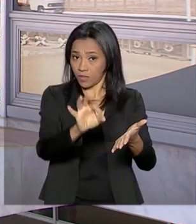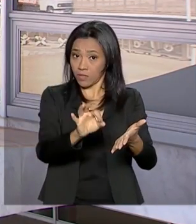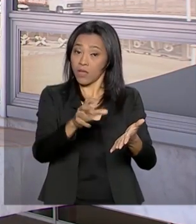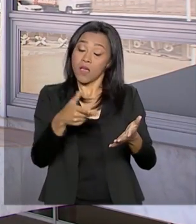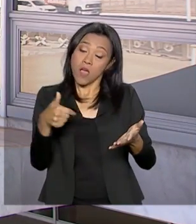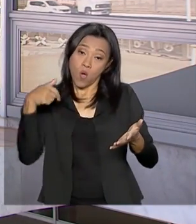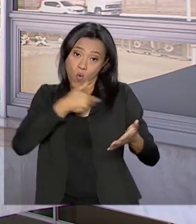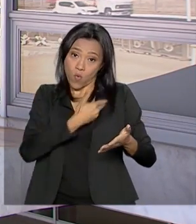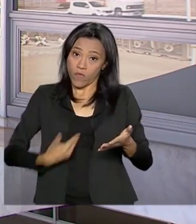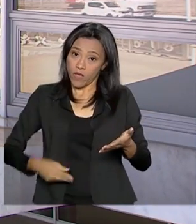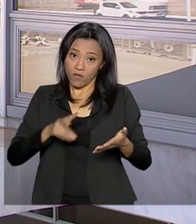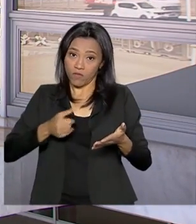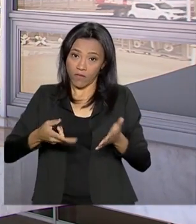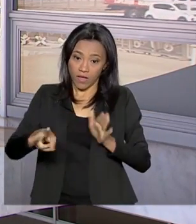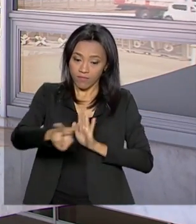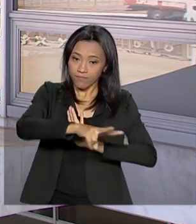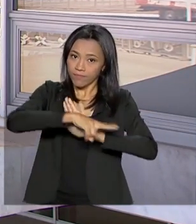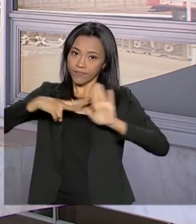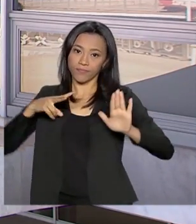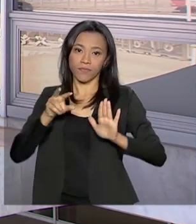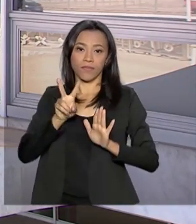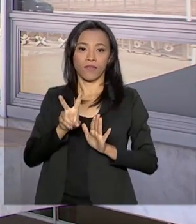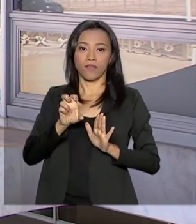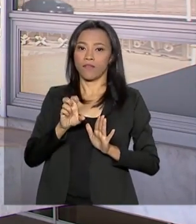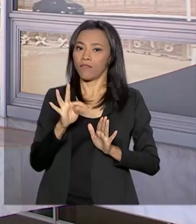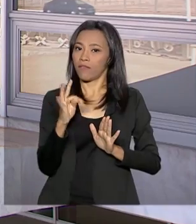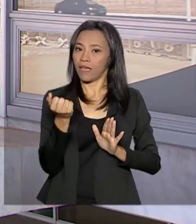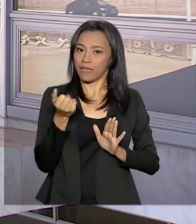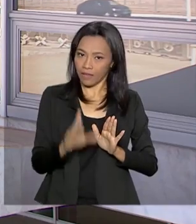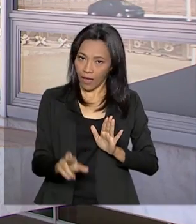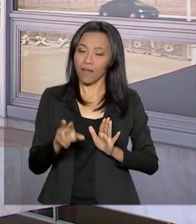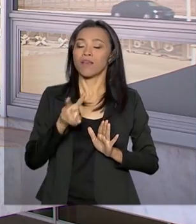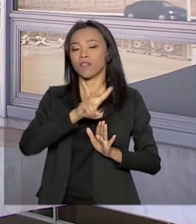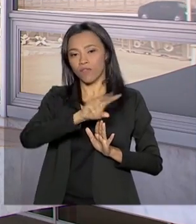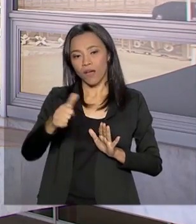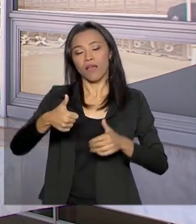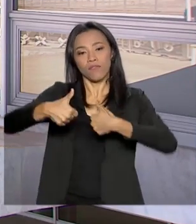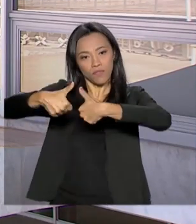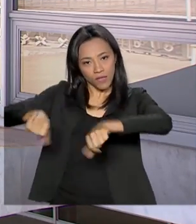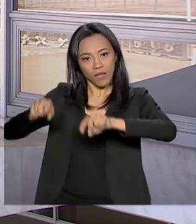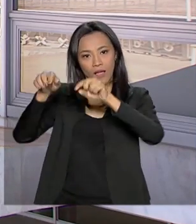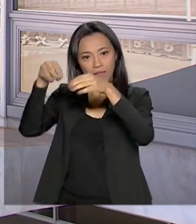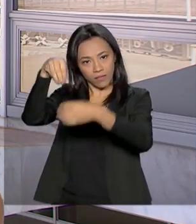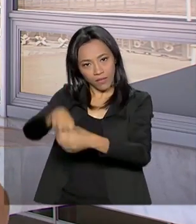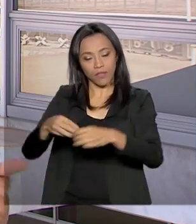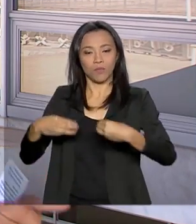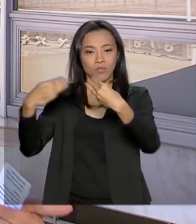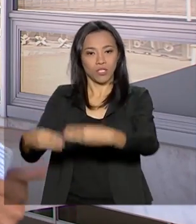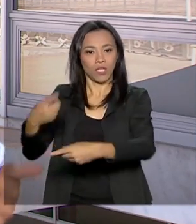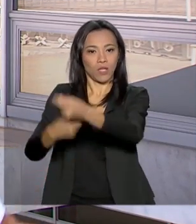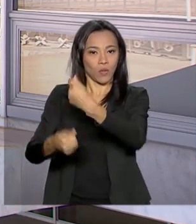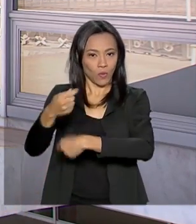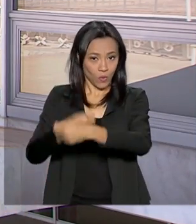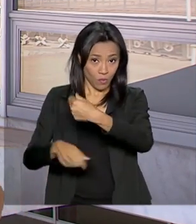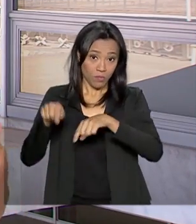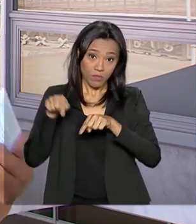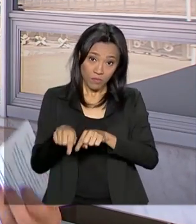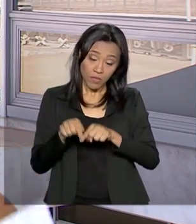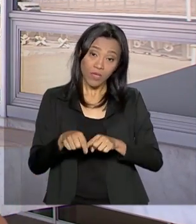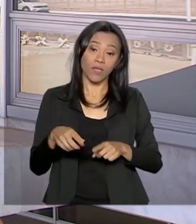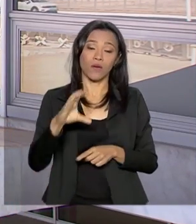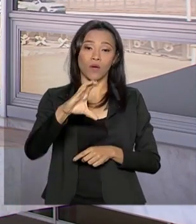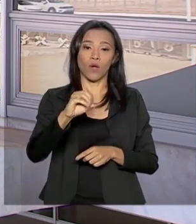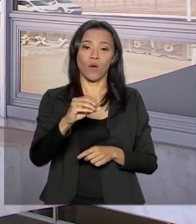e isso indica, então, que o COAF deve ficar mesmo com o Ministério da Economia. Fora isso, a gente tem a redução dos ministérios, 29 para 22,